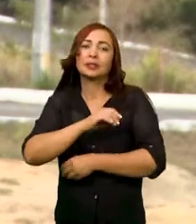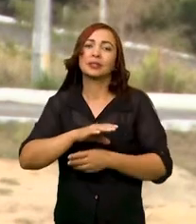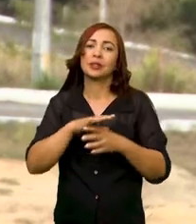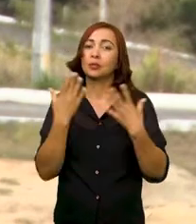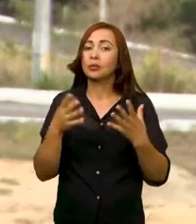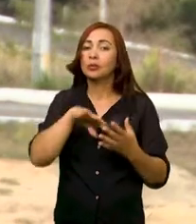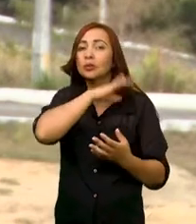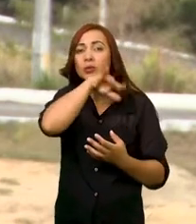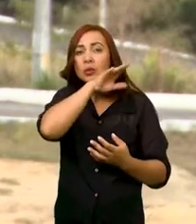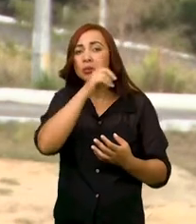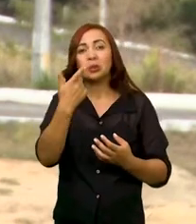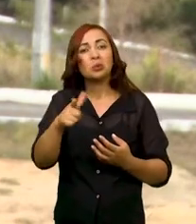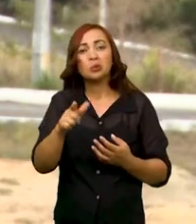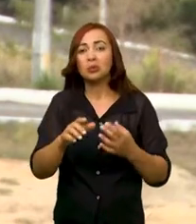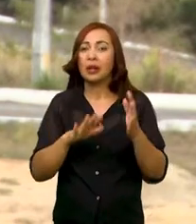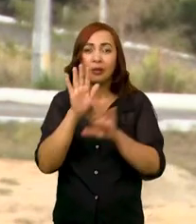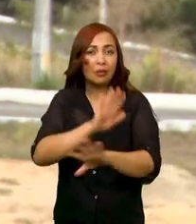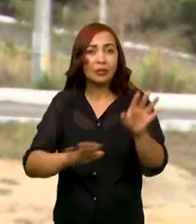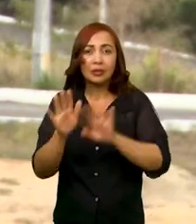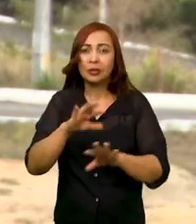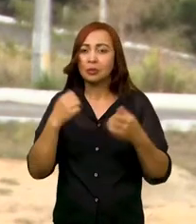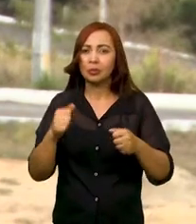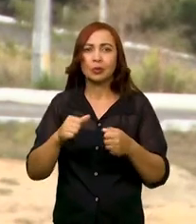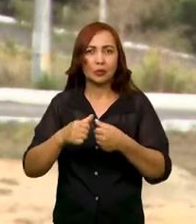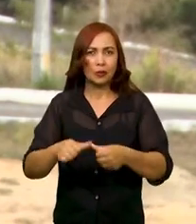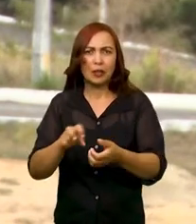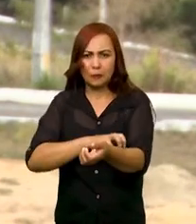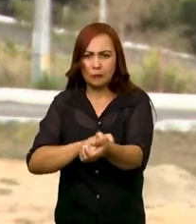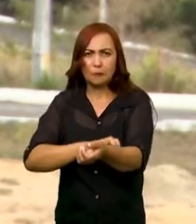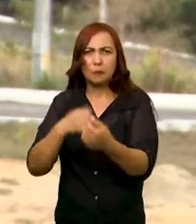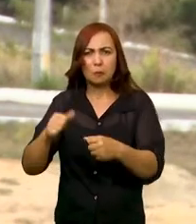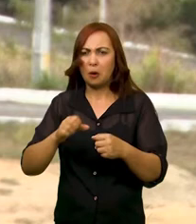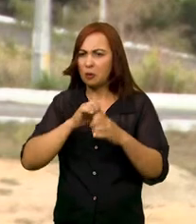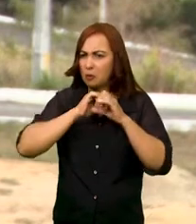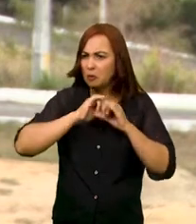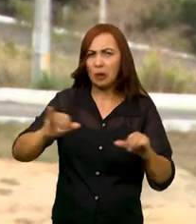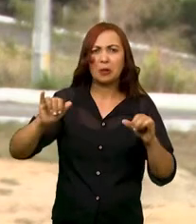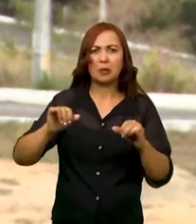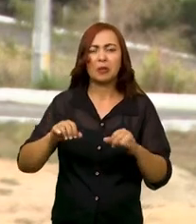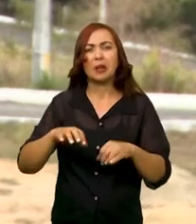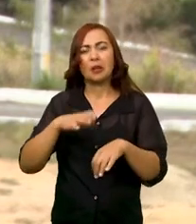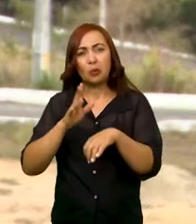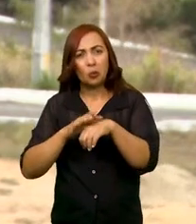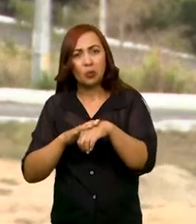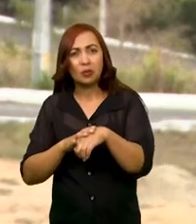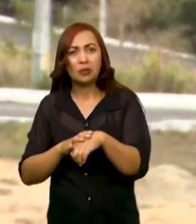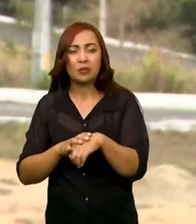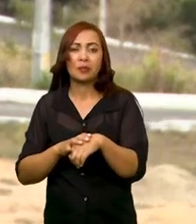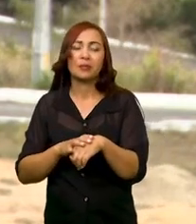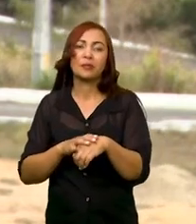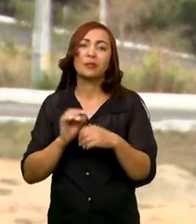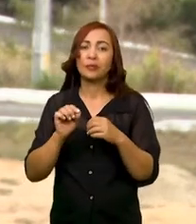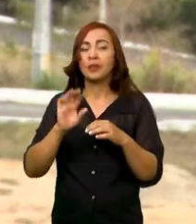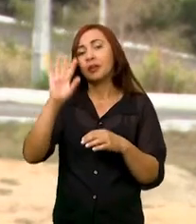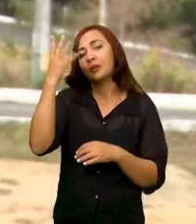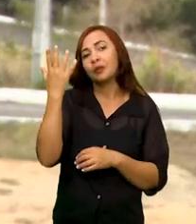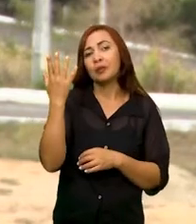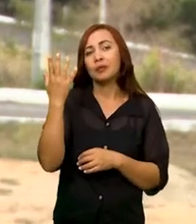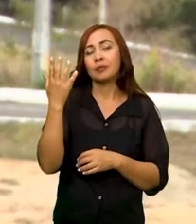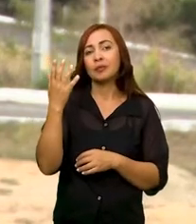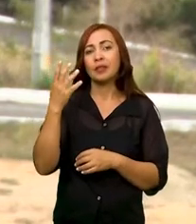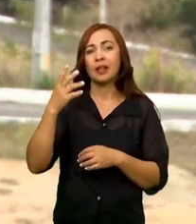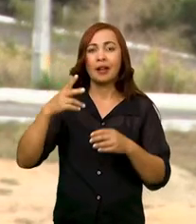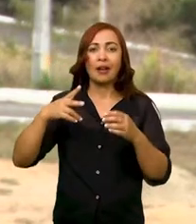abandono dos animais, a questão que já foi dita da posse responsável, o que é um guardião responsável?